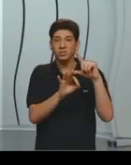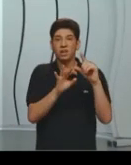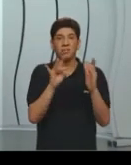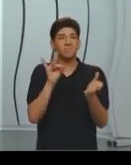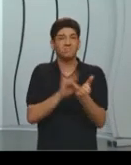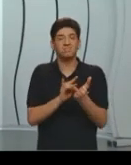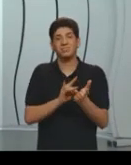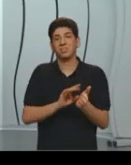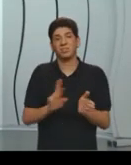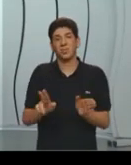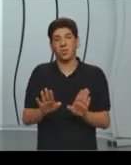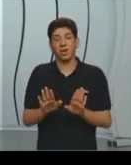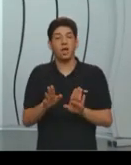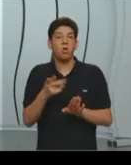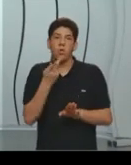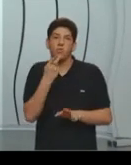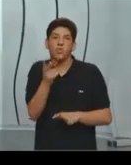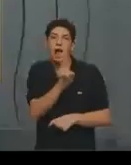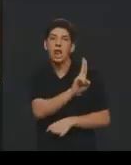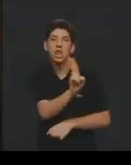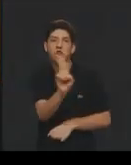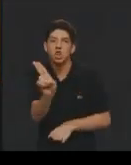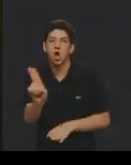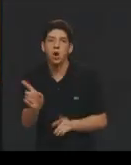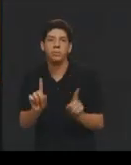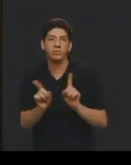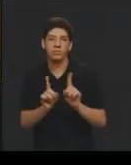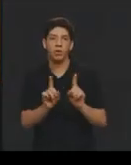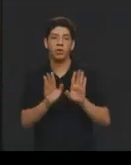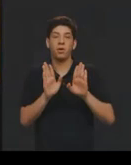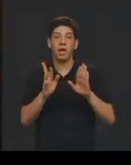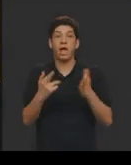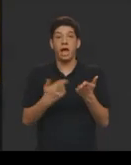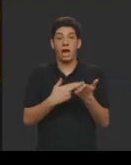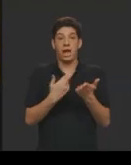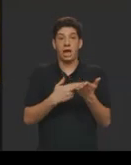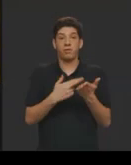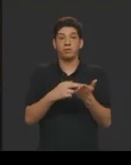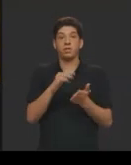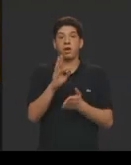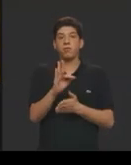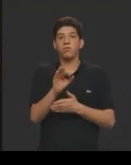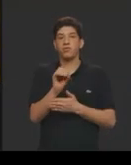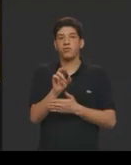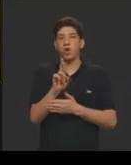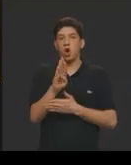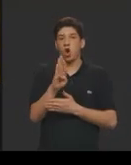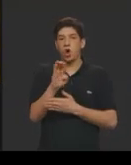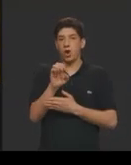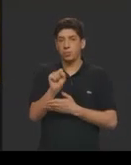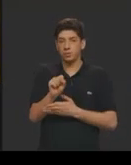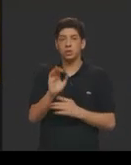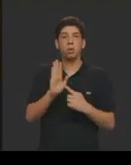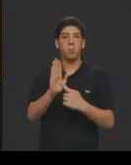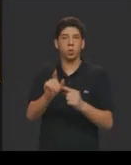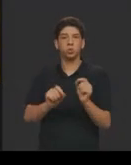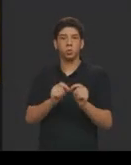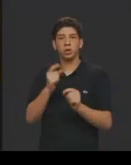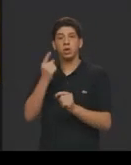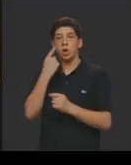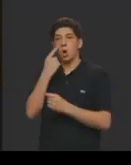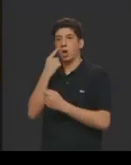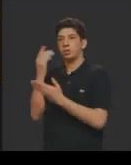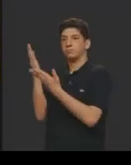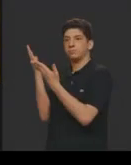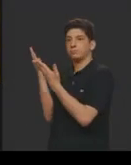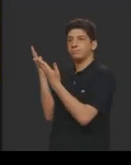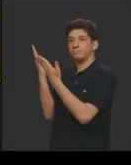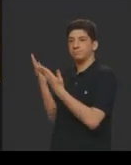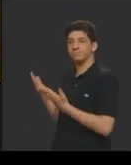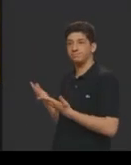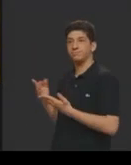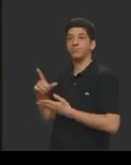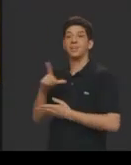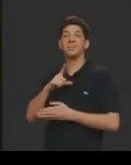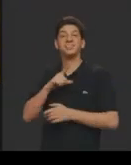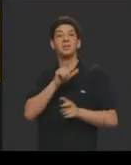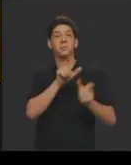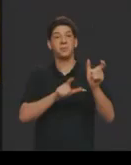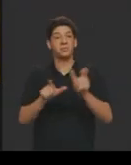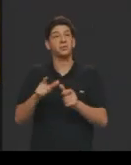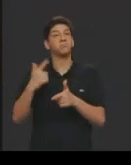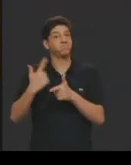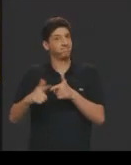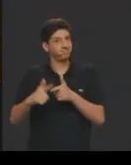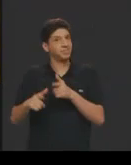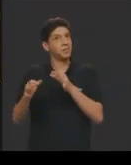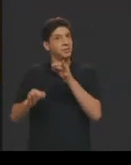vou expor o nome de ninguém, isso é um dado da revista Forbes, mas alguns tem problemas na justiça, eu não vou citar o nome de ninguém não, para a gente não ter problema,